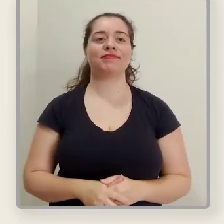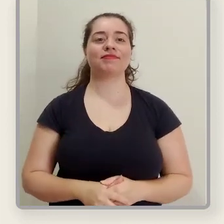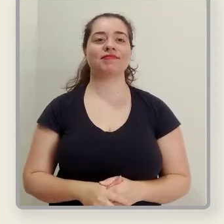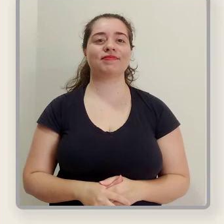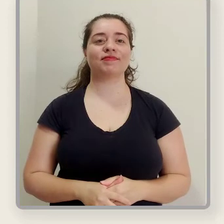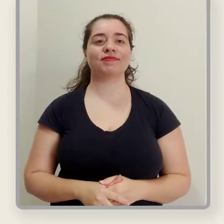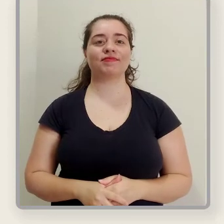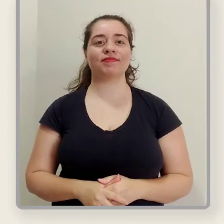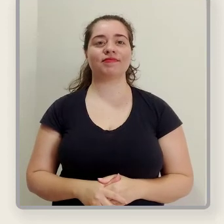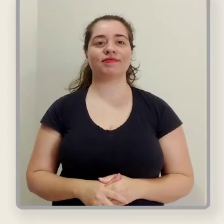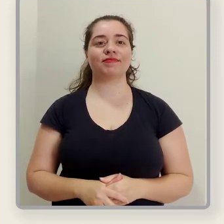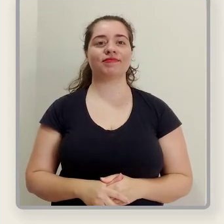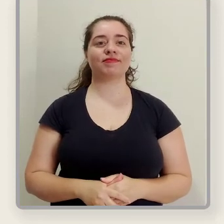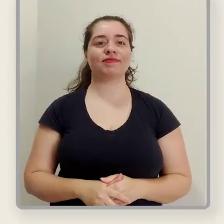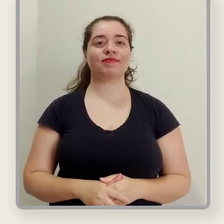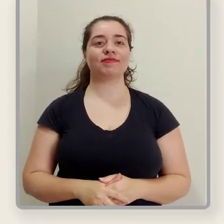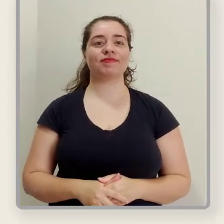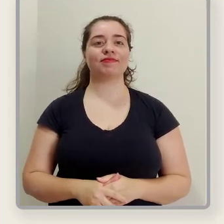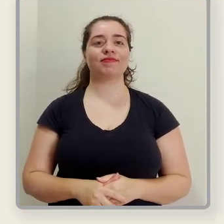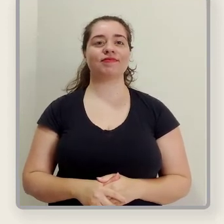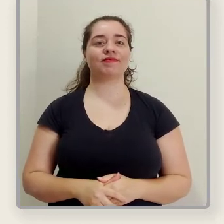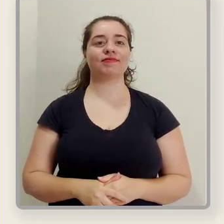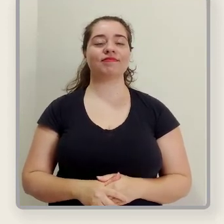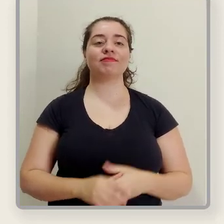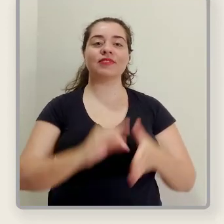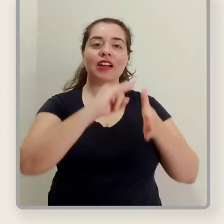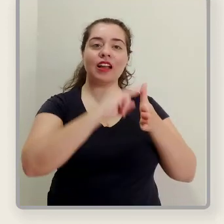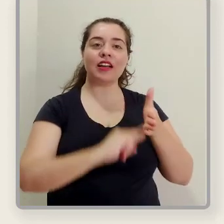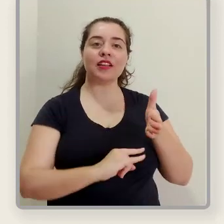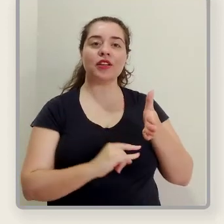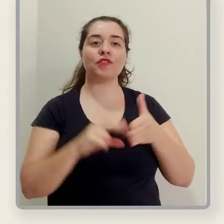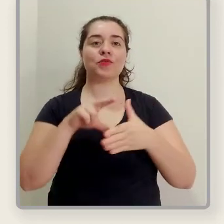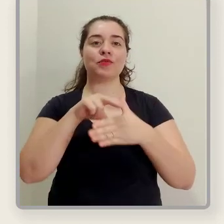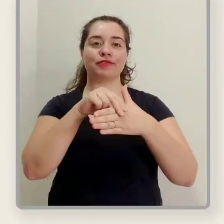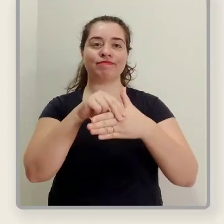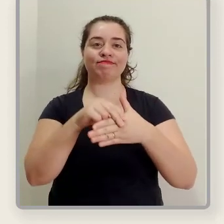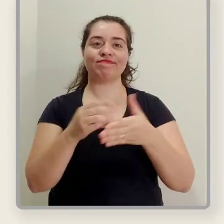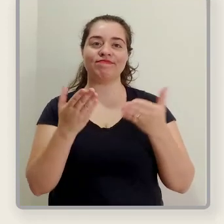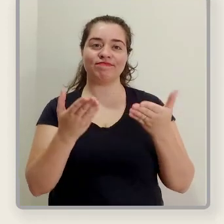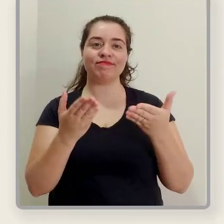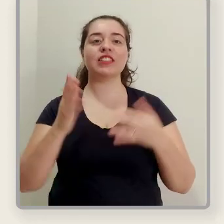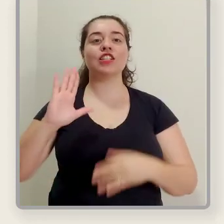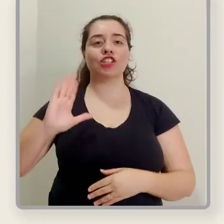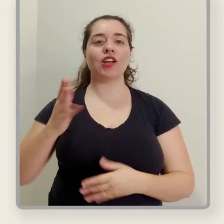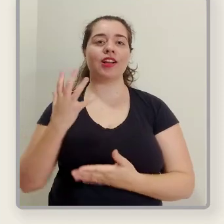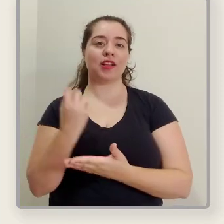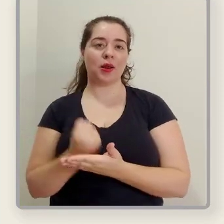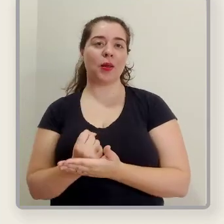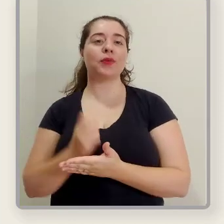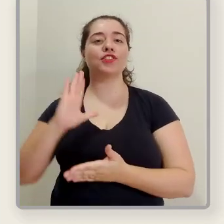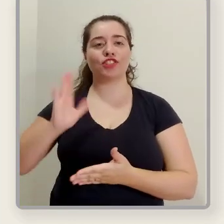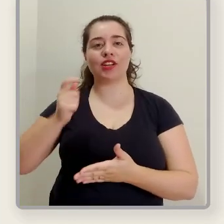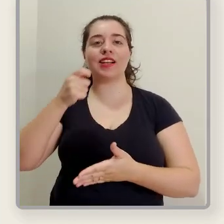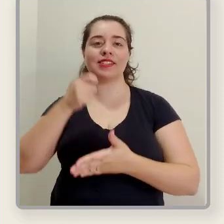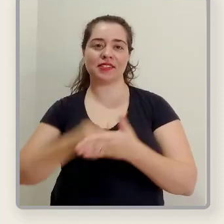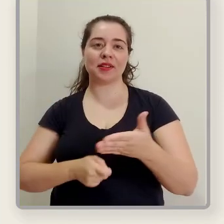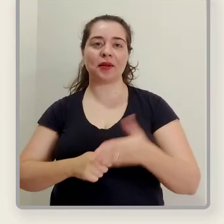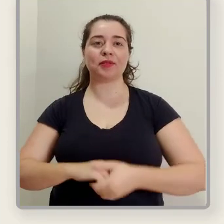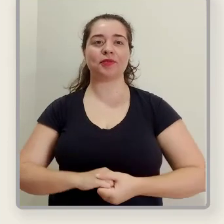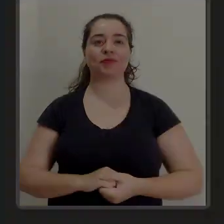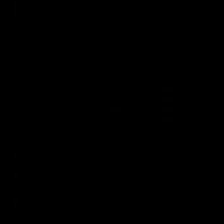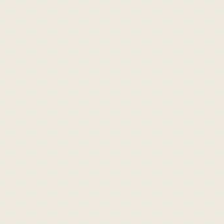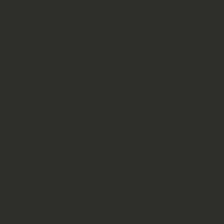E aí está o arquivo. Foi feito o download e assinado digitalmente. E